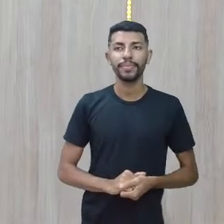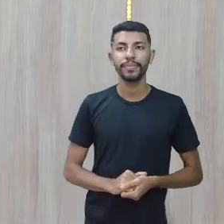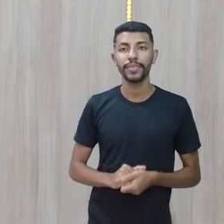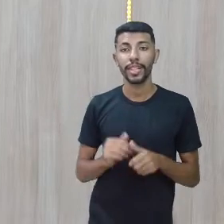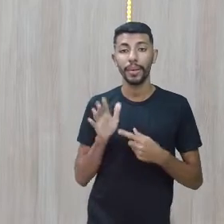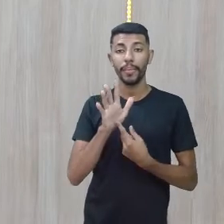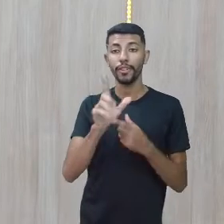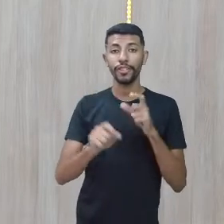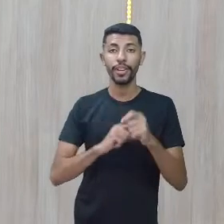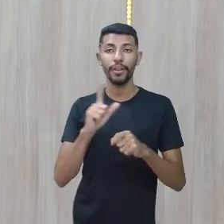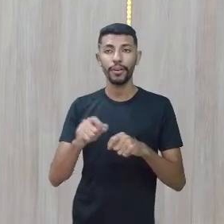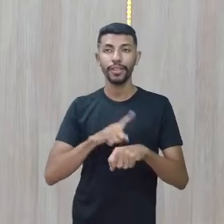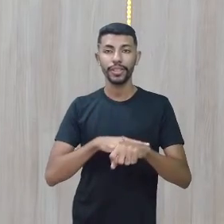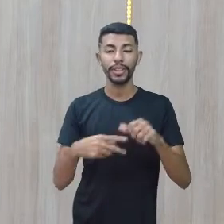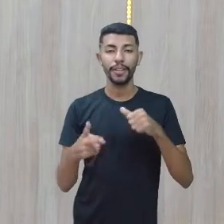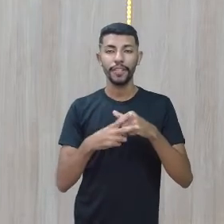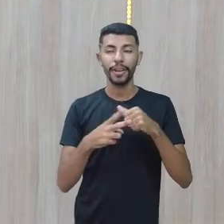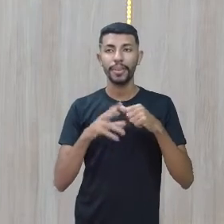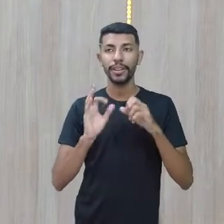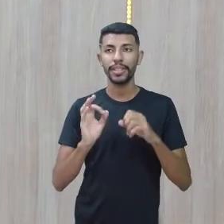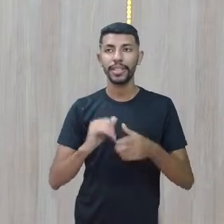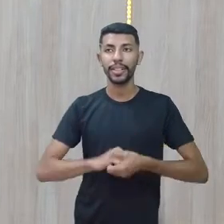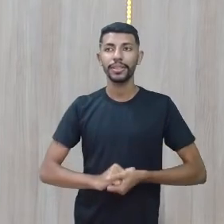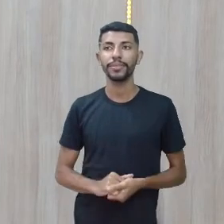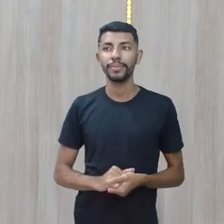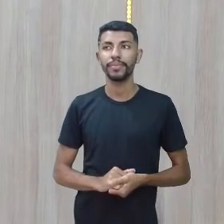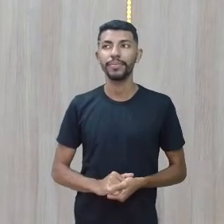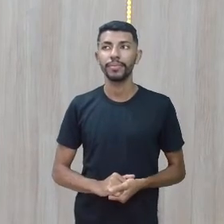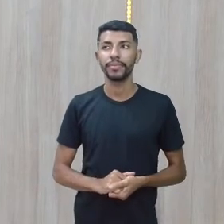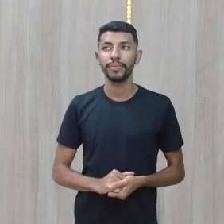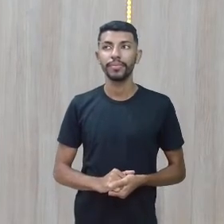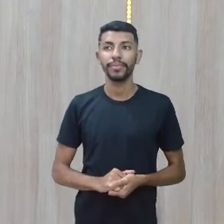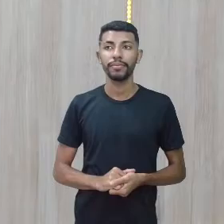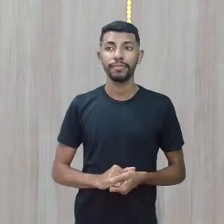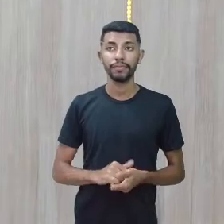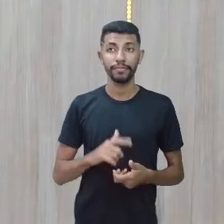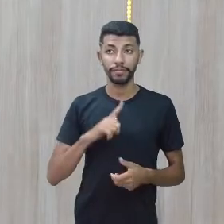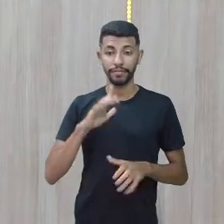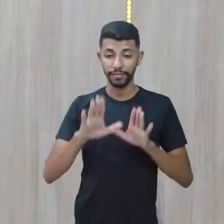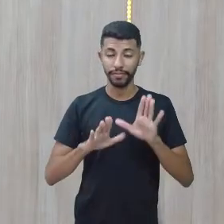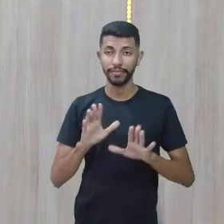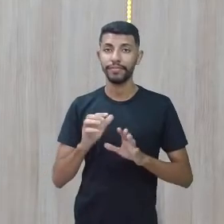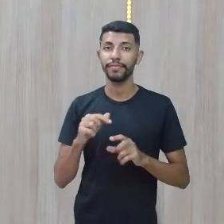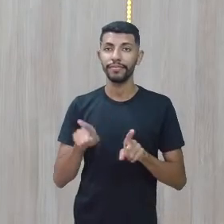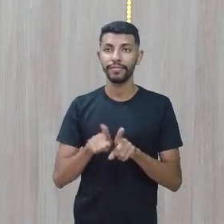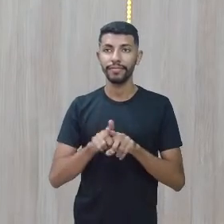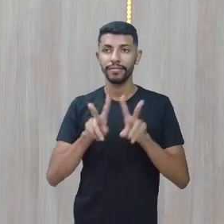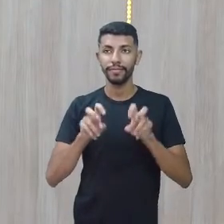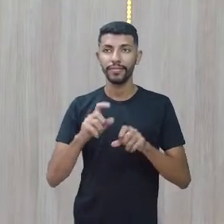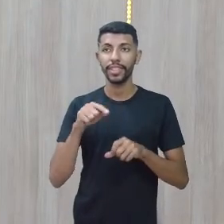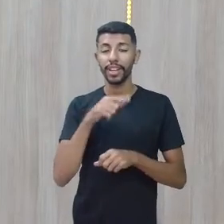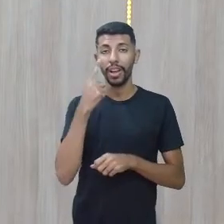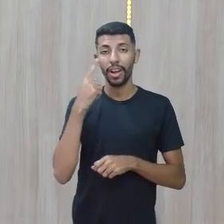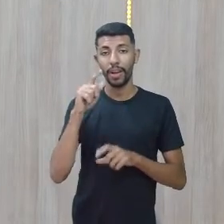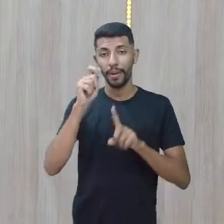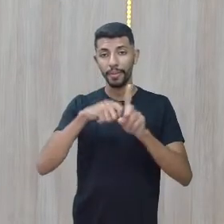verbo to be quanto de simple present, como be careful, tenha cuidado. Nós estamos num mês em que você precisa se